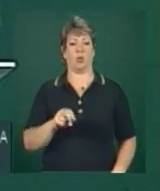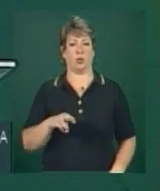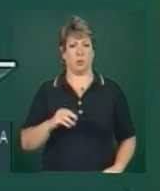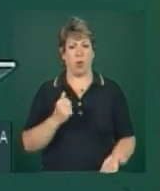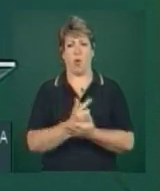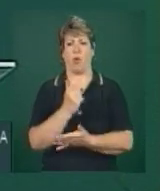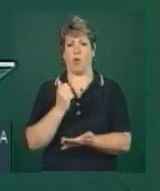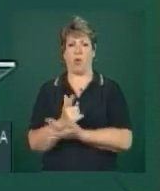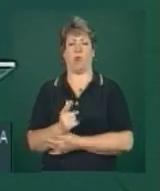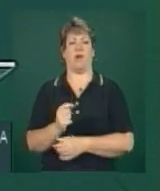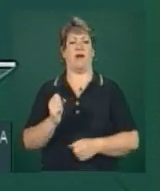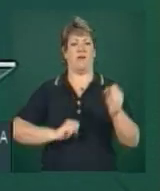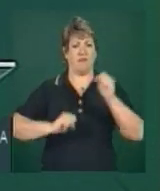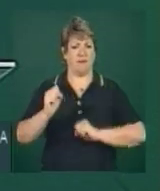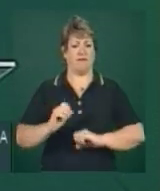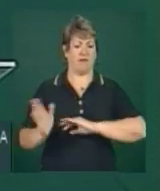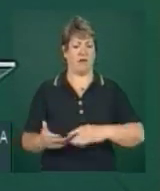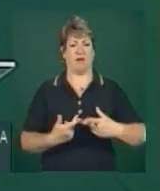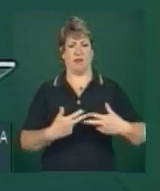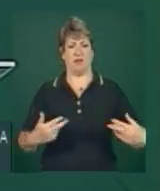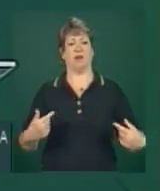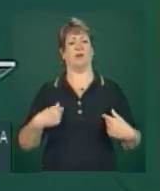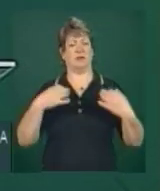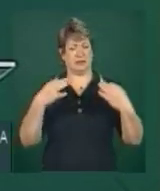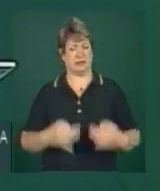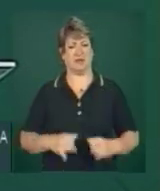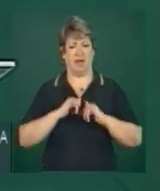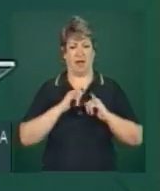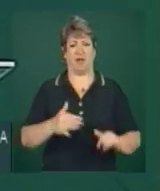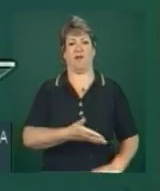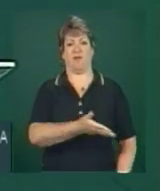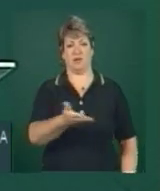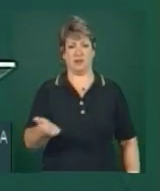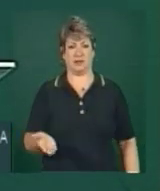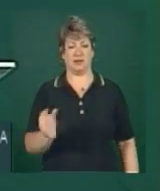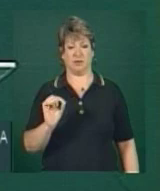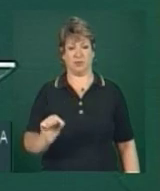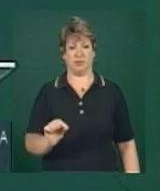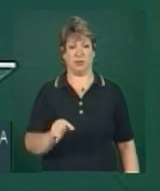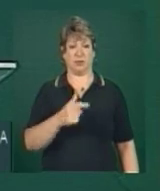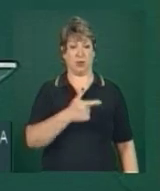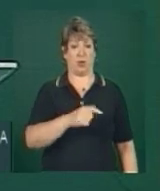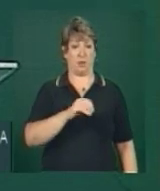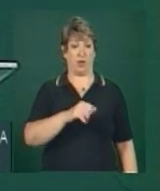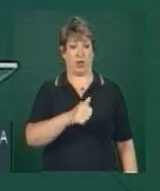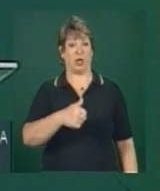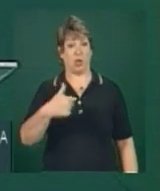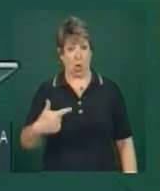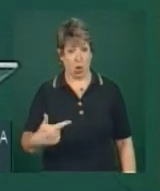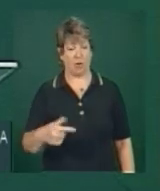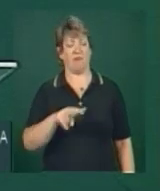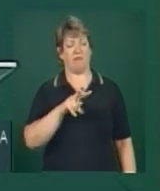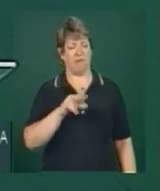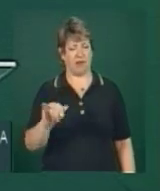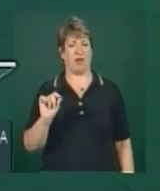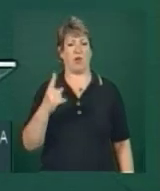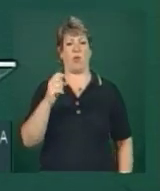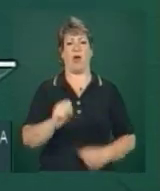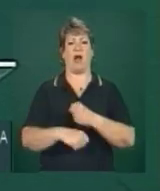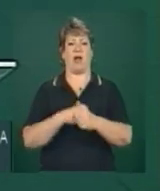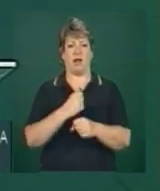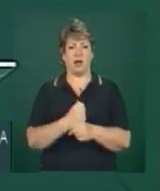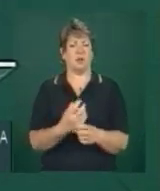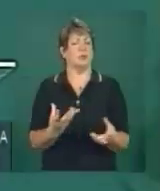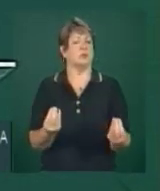continuar produzindo. e eu asseguro a vocês que 2012 será um ano